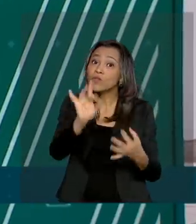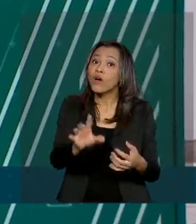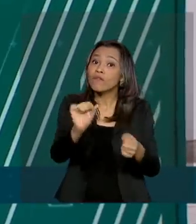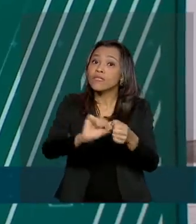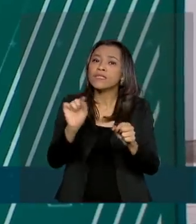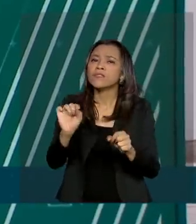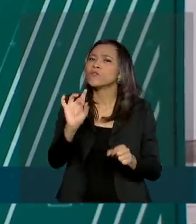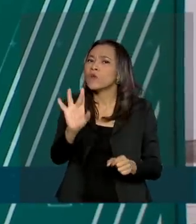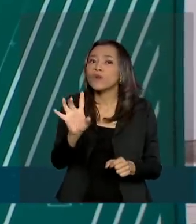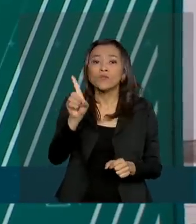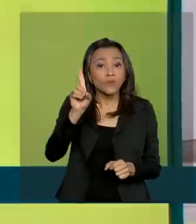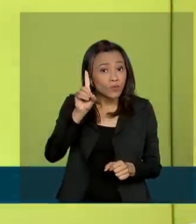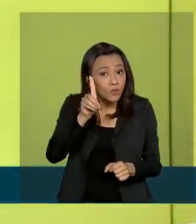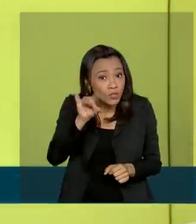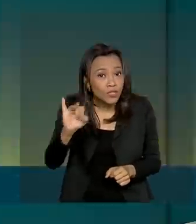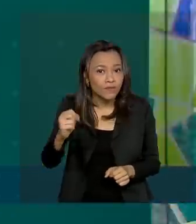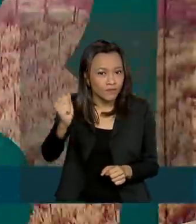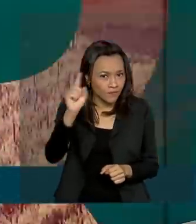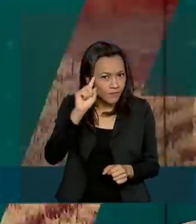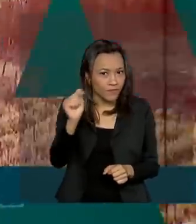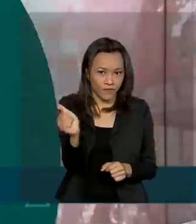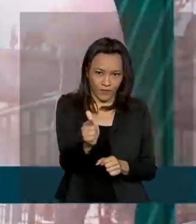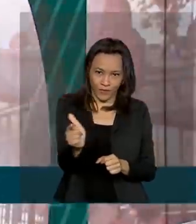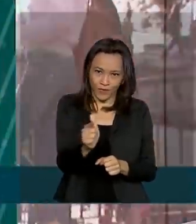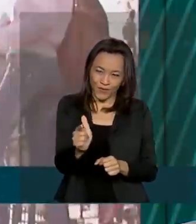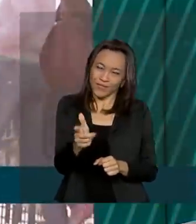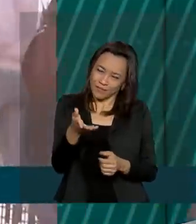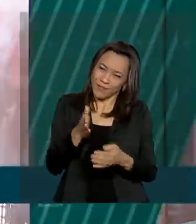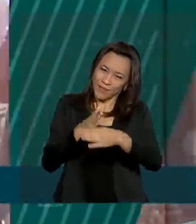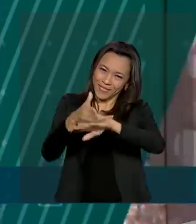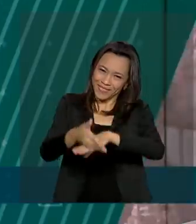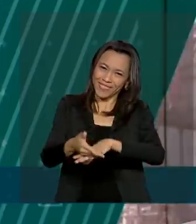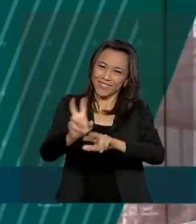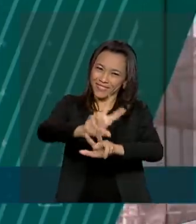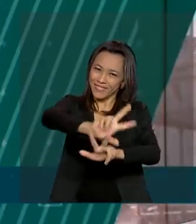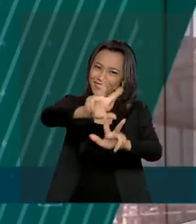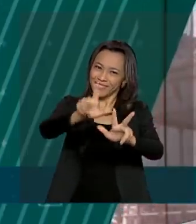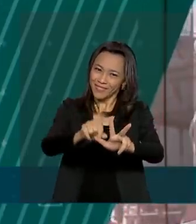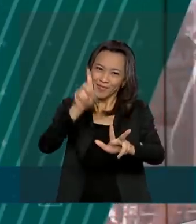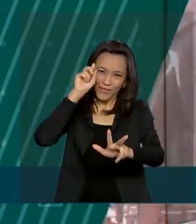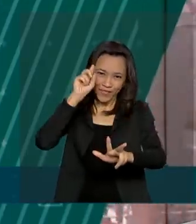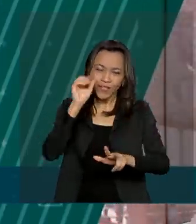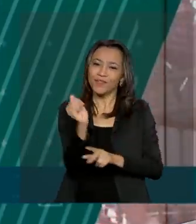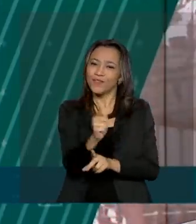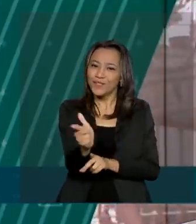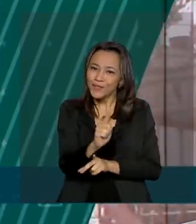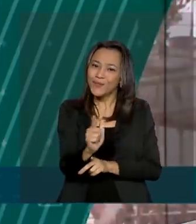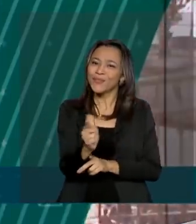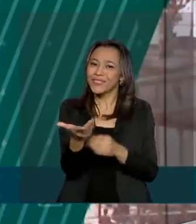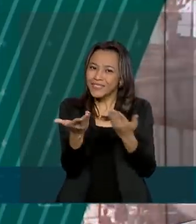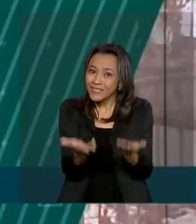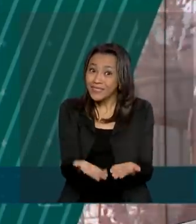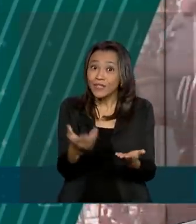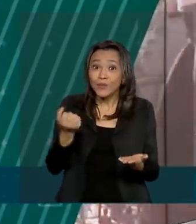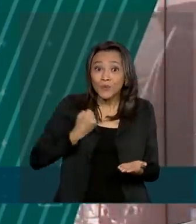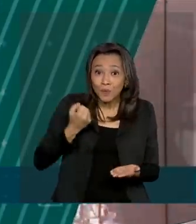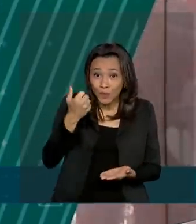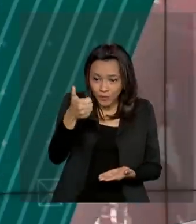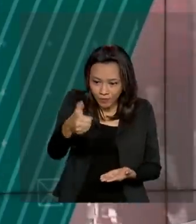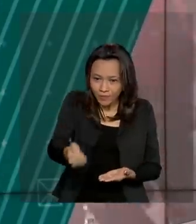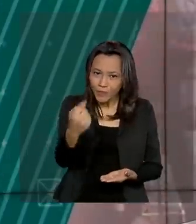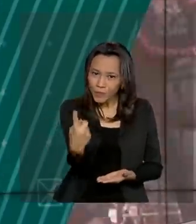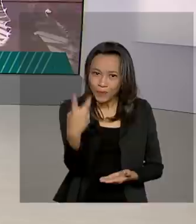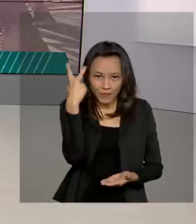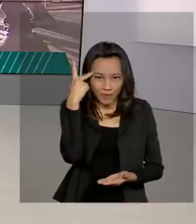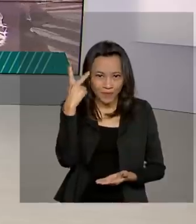fazer isso a partir do dia 22. Sintonize o Brasil, sintonize a partir do dia 22 a TV Brasil no Canal 1 em